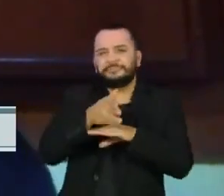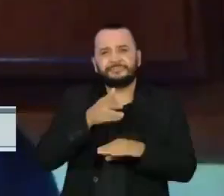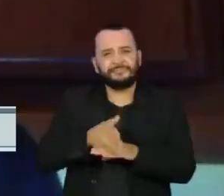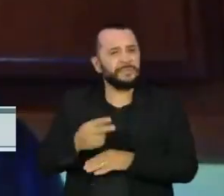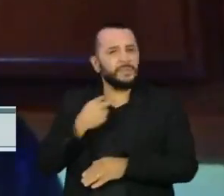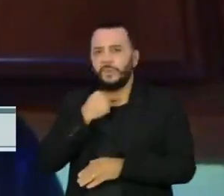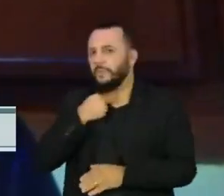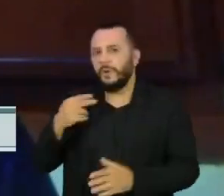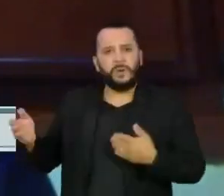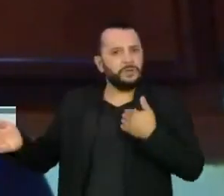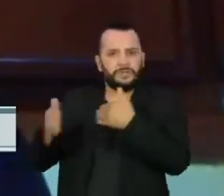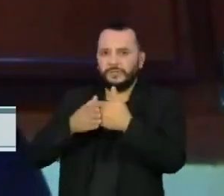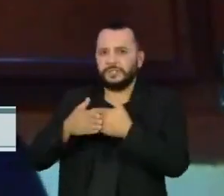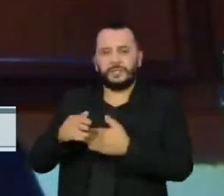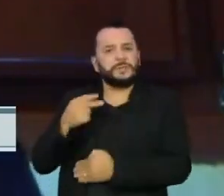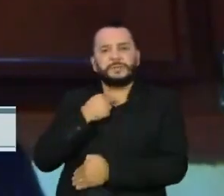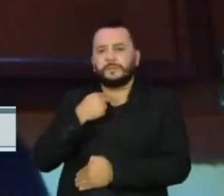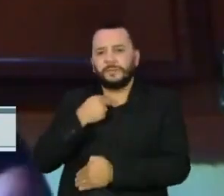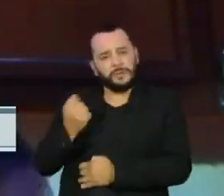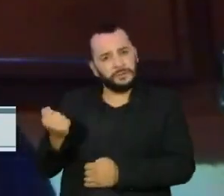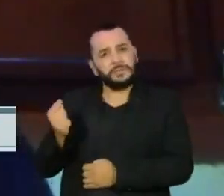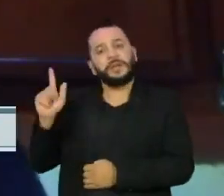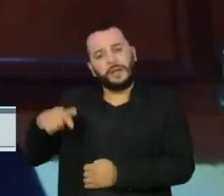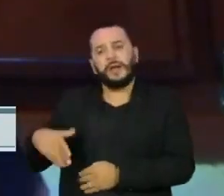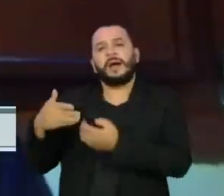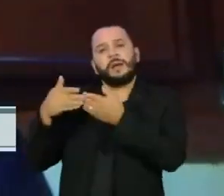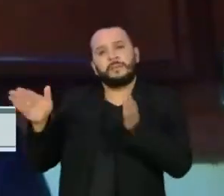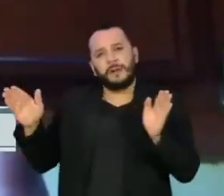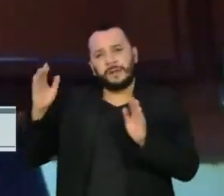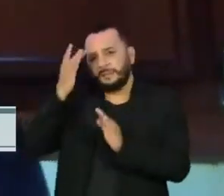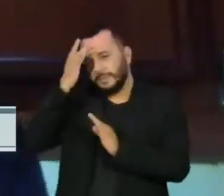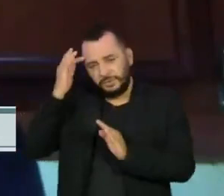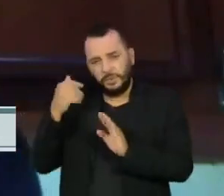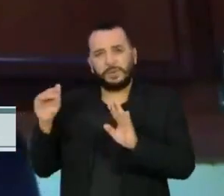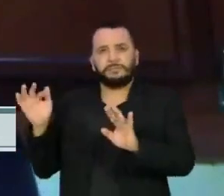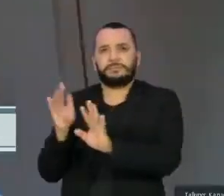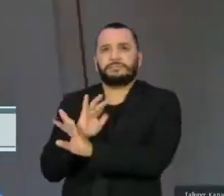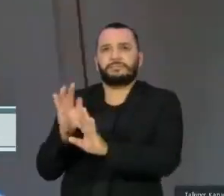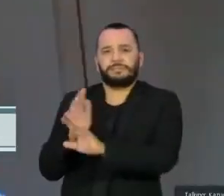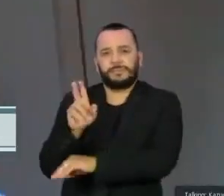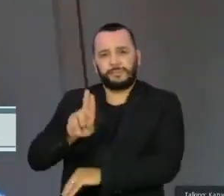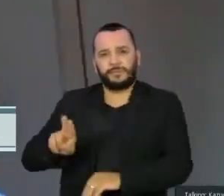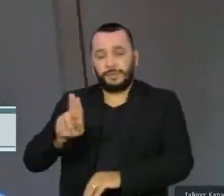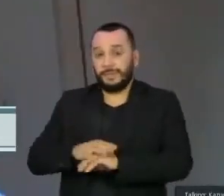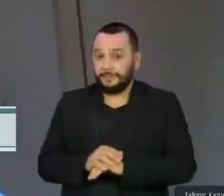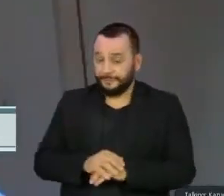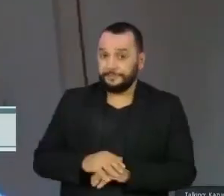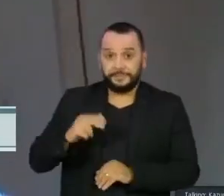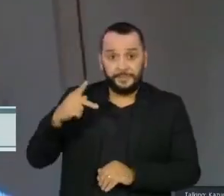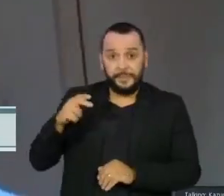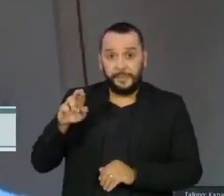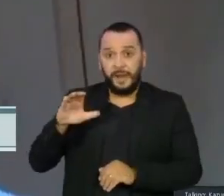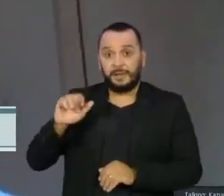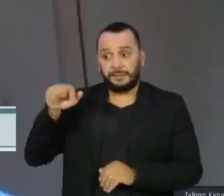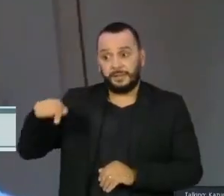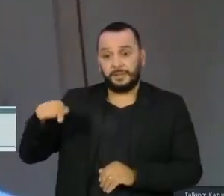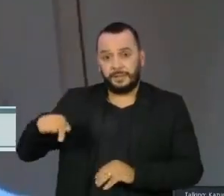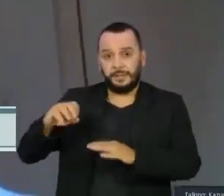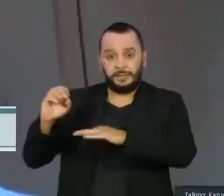ser fechados, que são abertos para a população, para ser usufruído. No caso da Praça do Porto Sol,